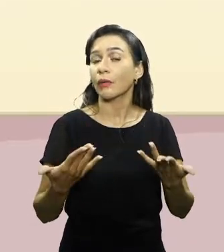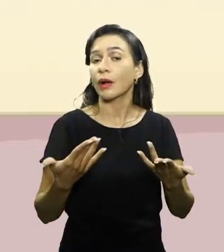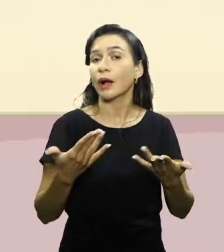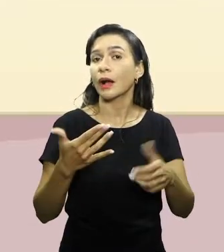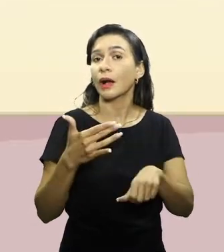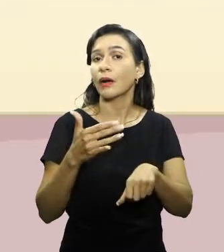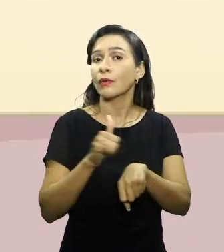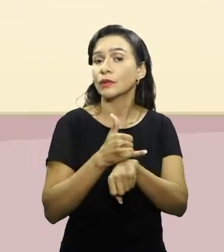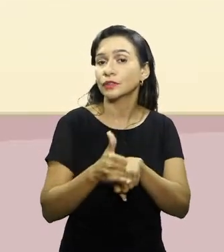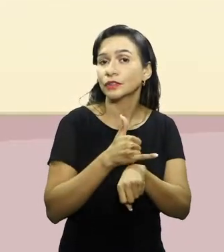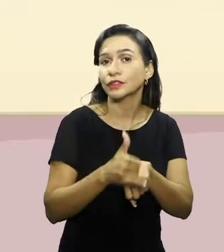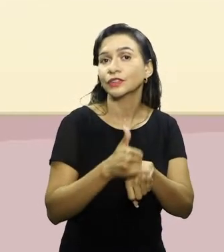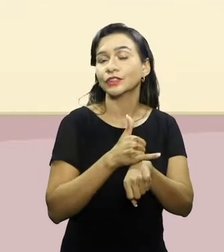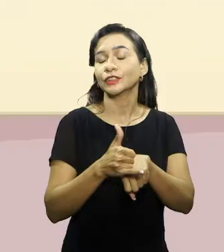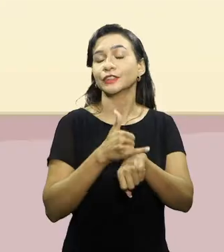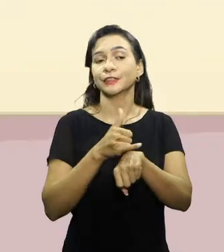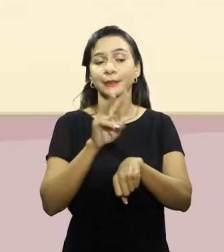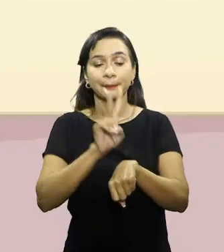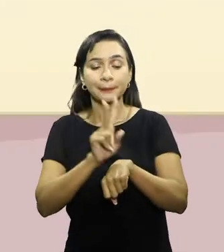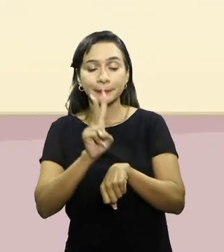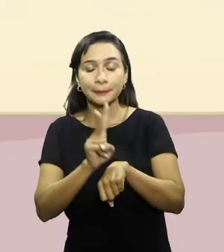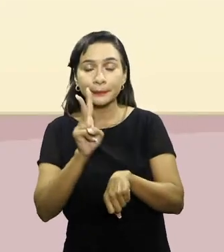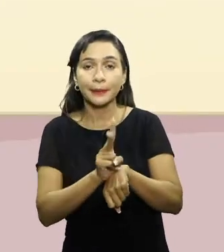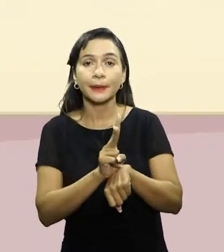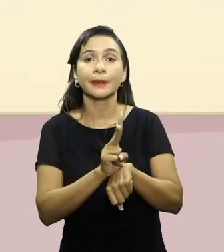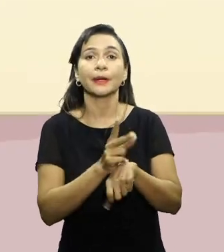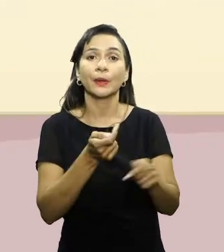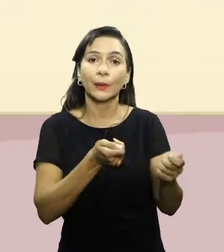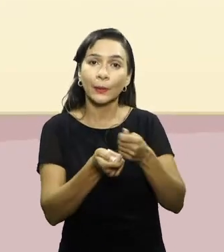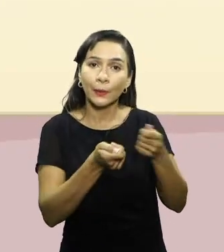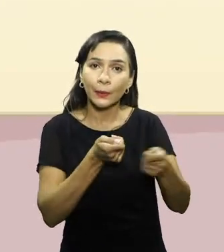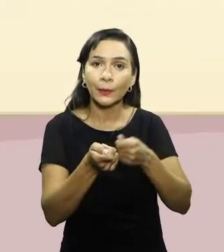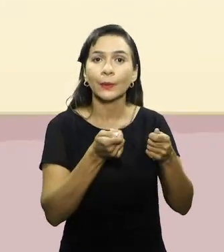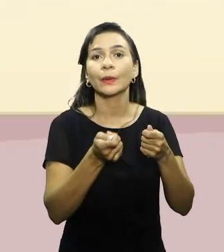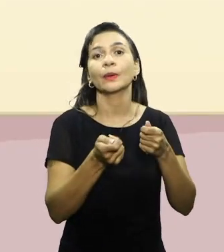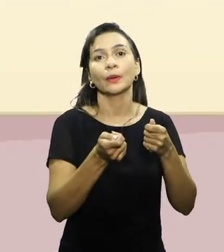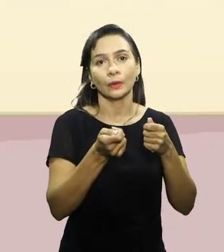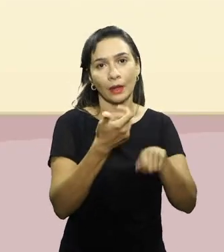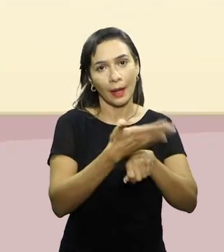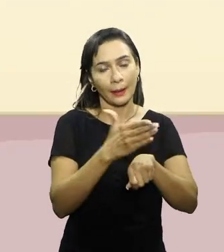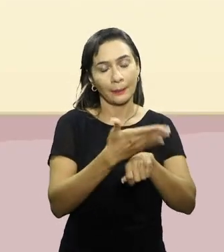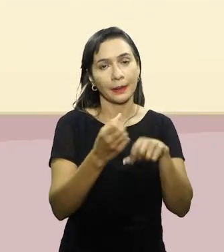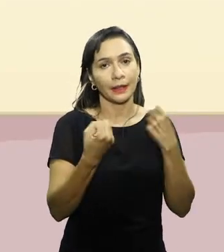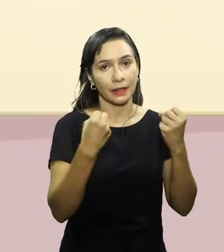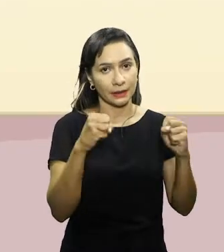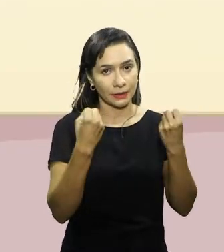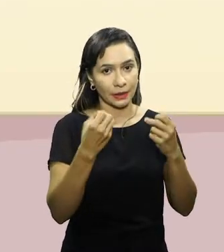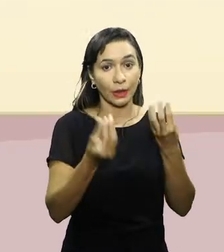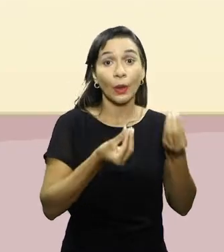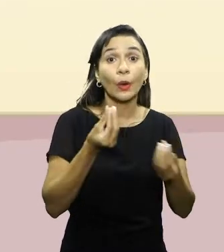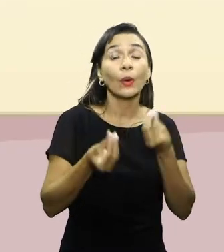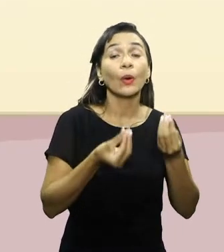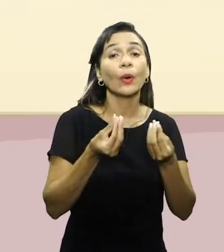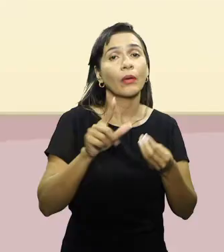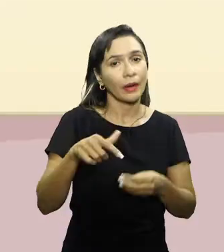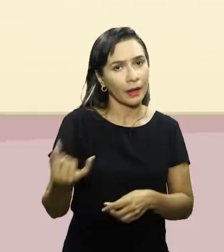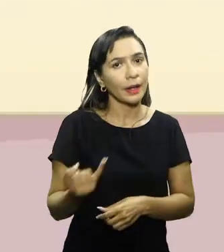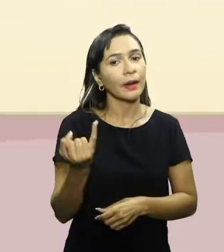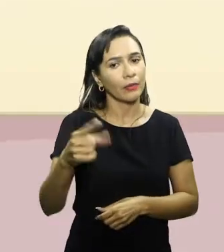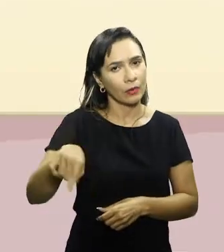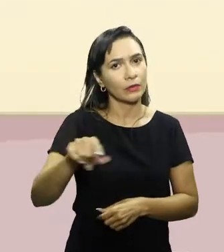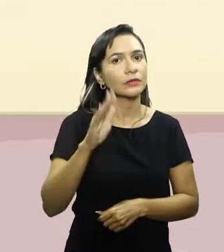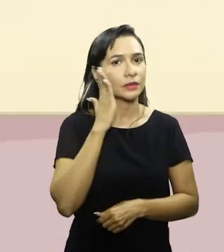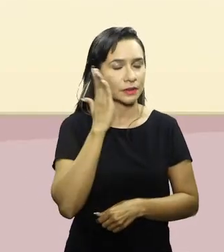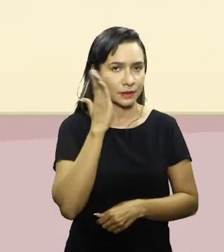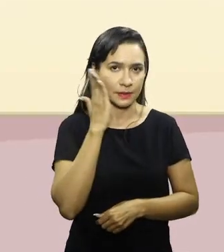Como eu estarei monitorando, como eu estarei controlando o exercício físico no momento que eu estiver praticando. É importante que a gente